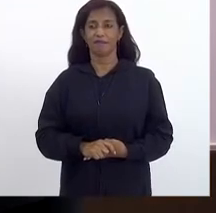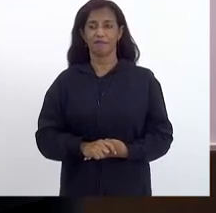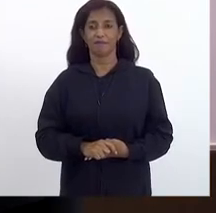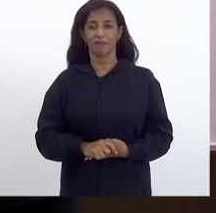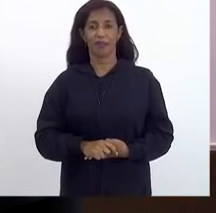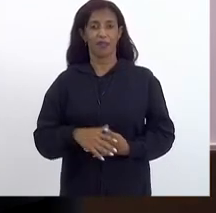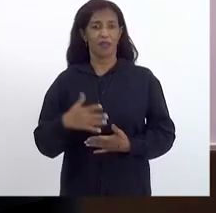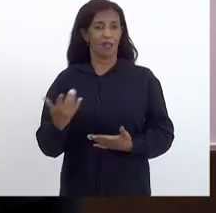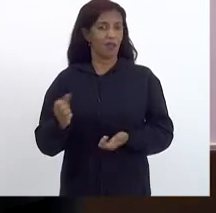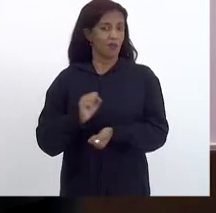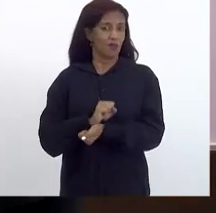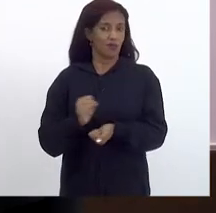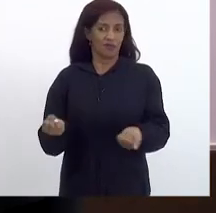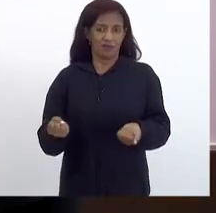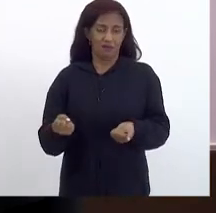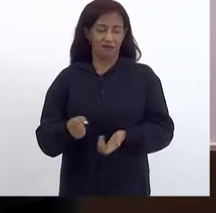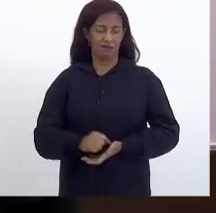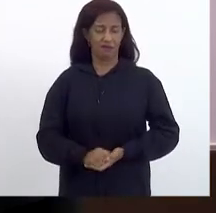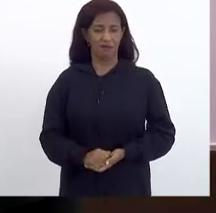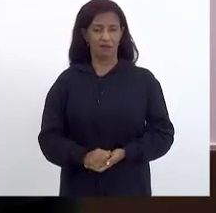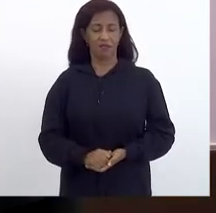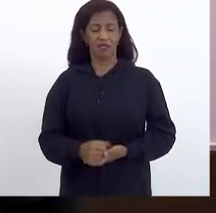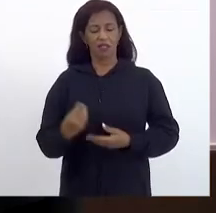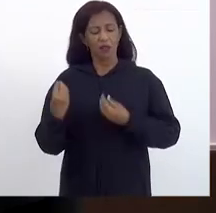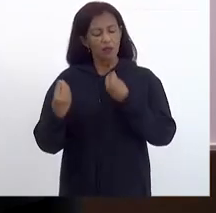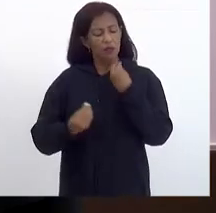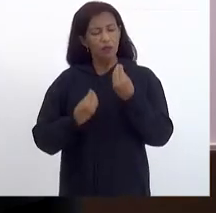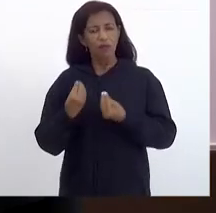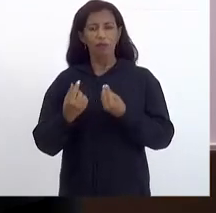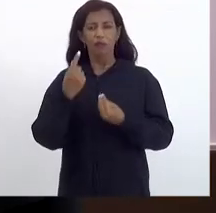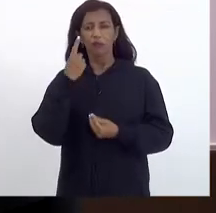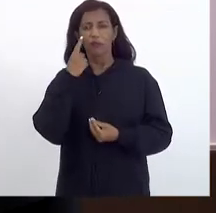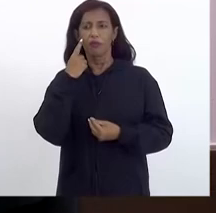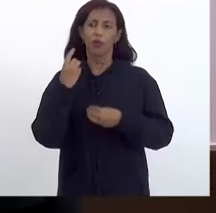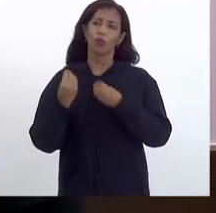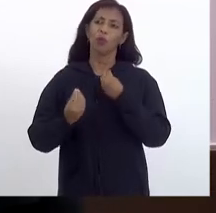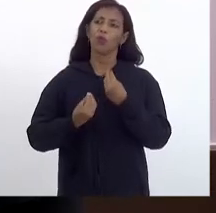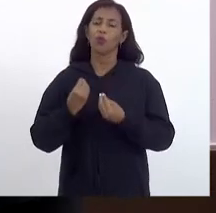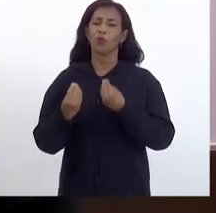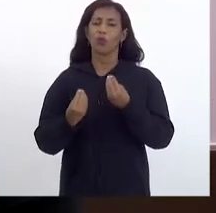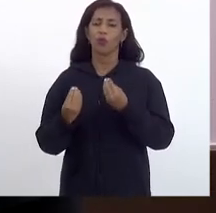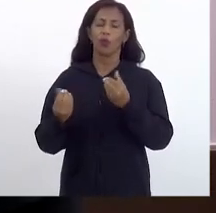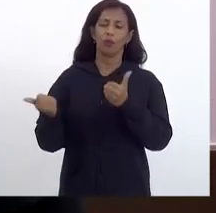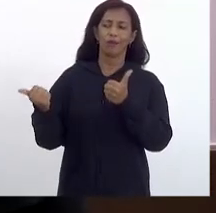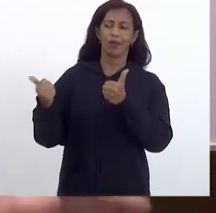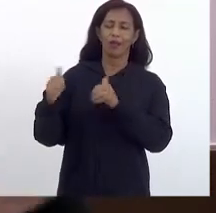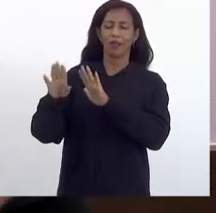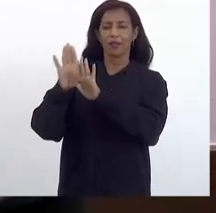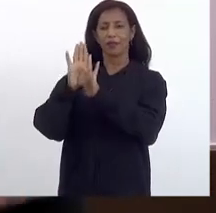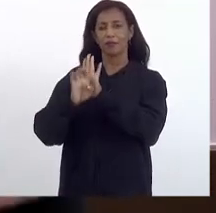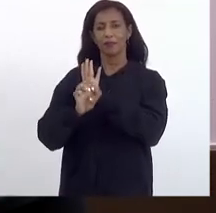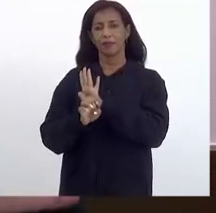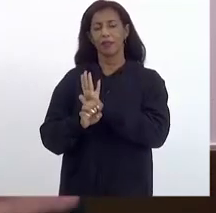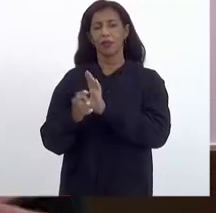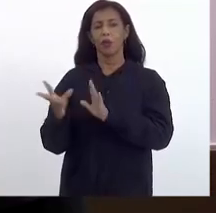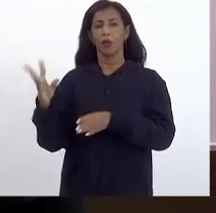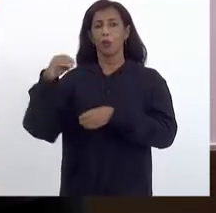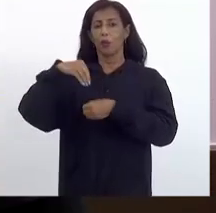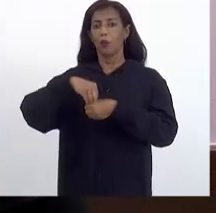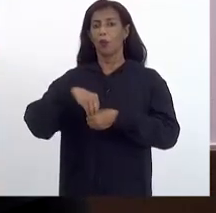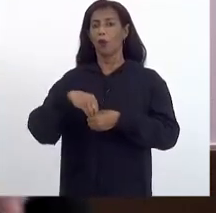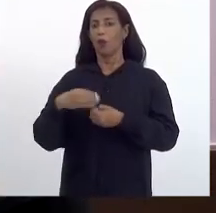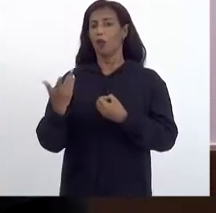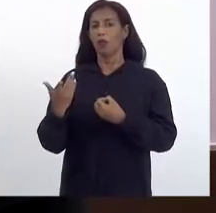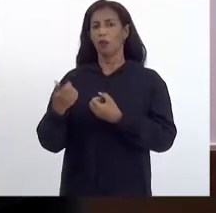insustentável. Não vou ver como é que, sob o aspecto de emenda, a gente pode incluir isso, não